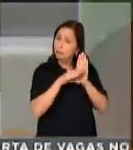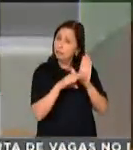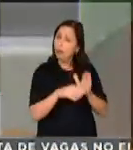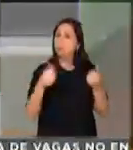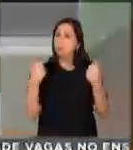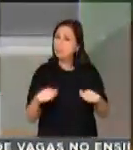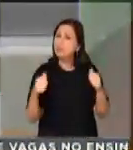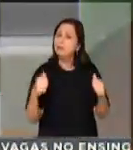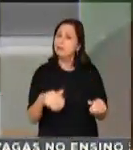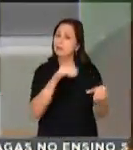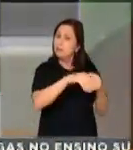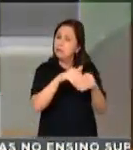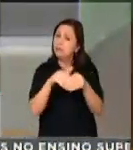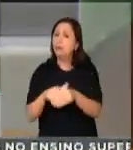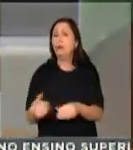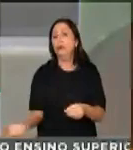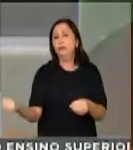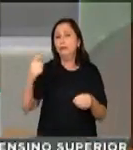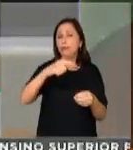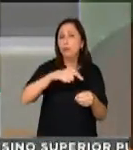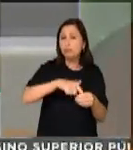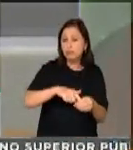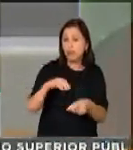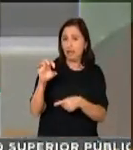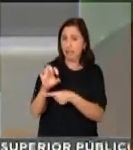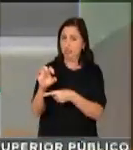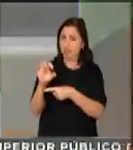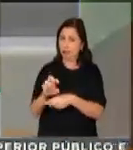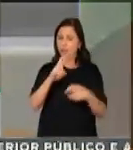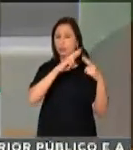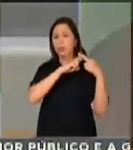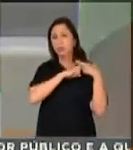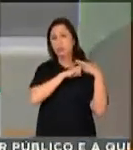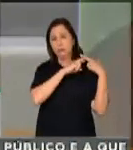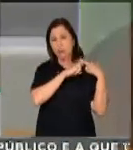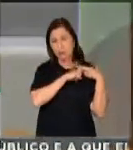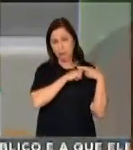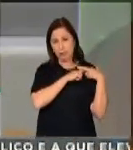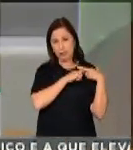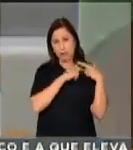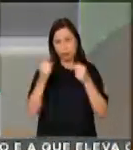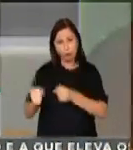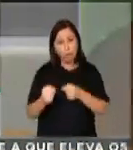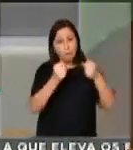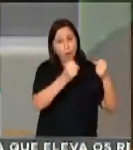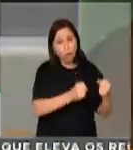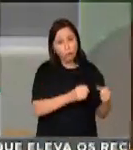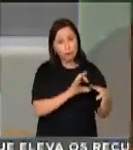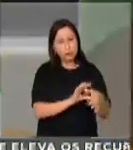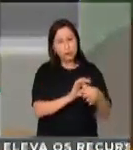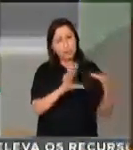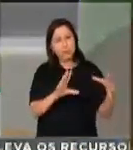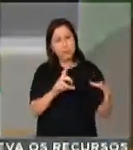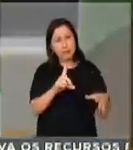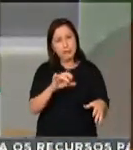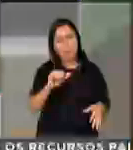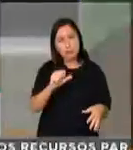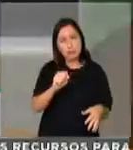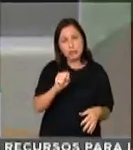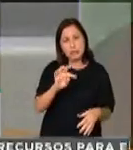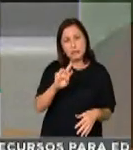para retornar aos estados brasileiros o poder de emancipar ou não